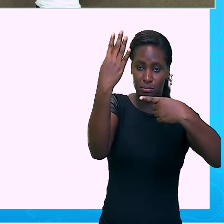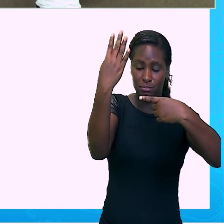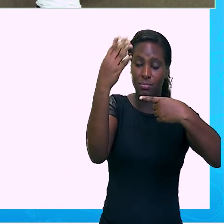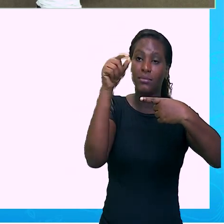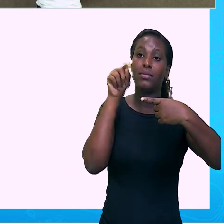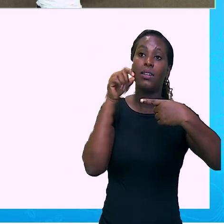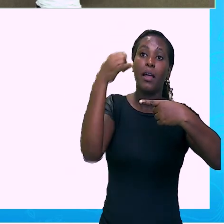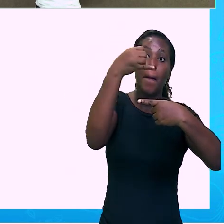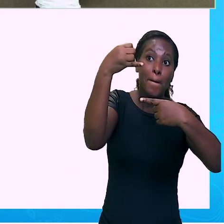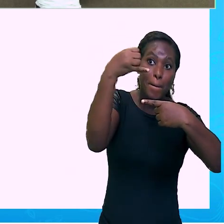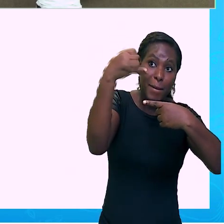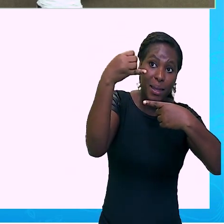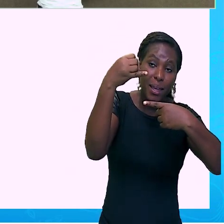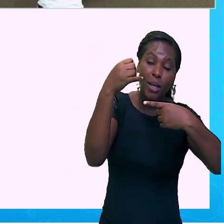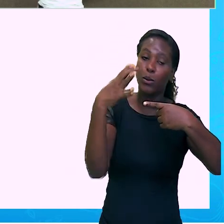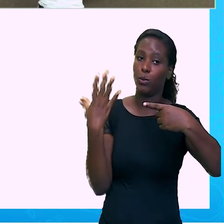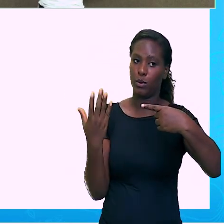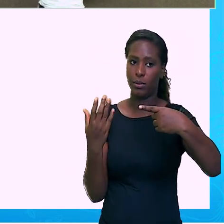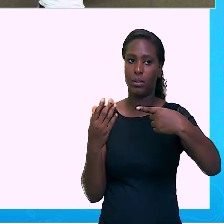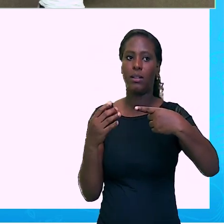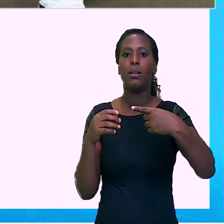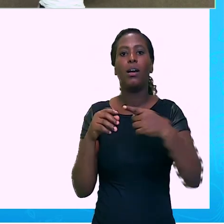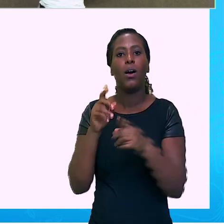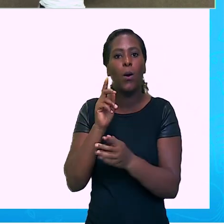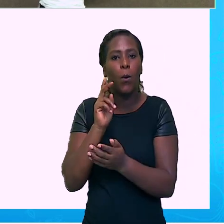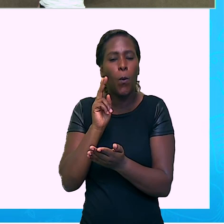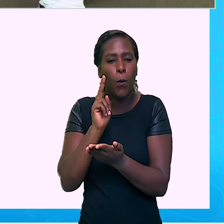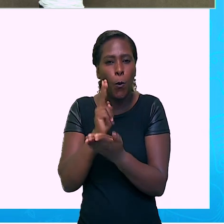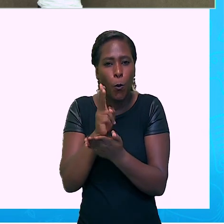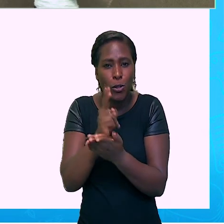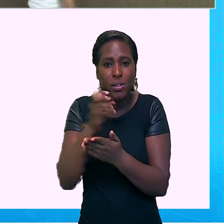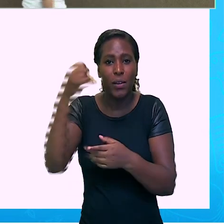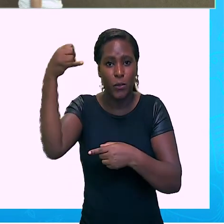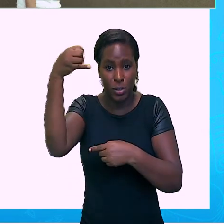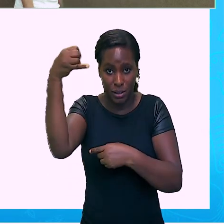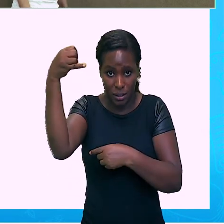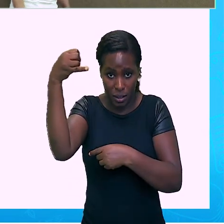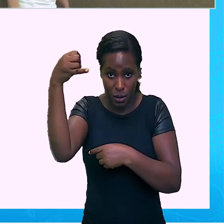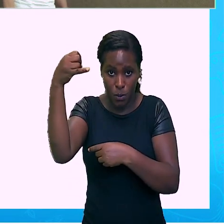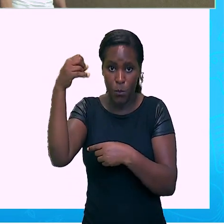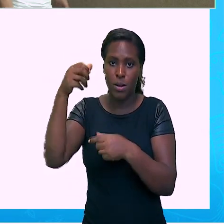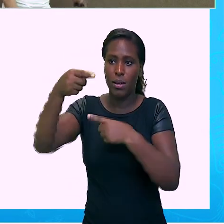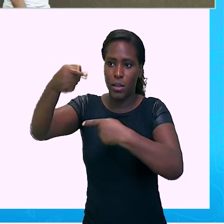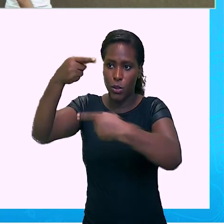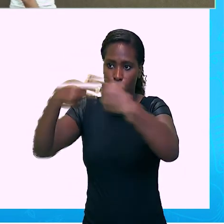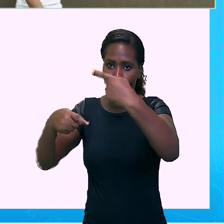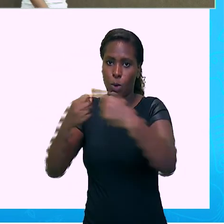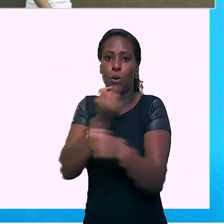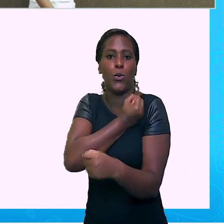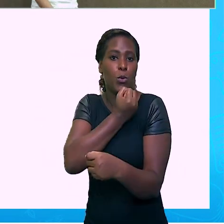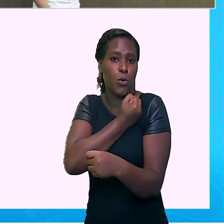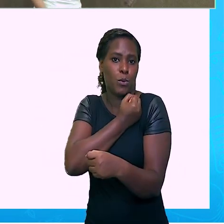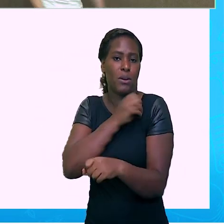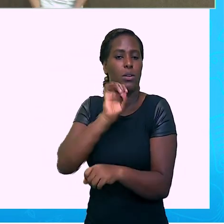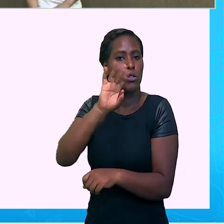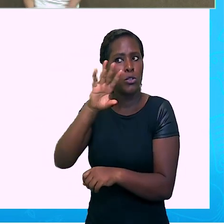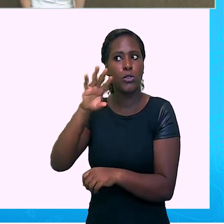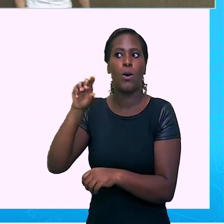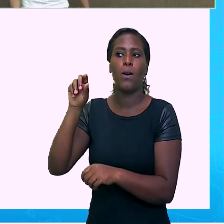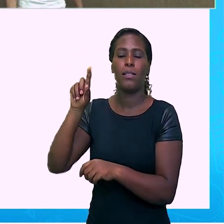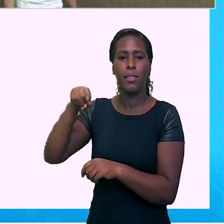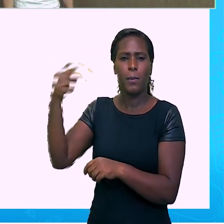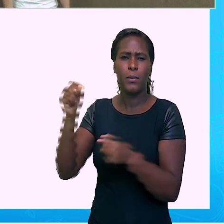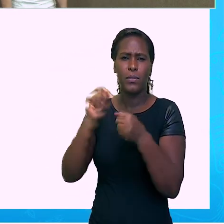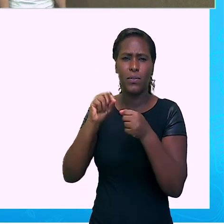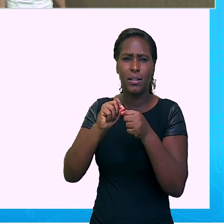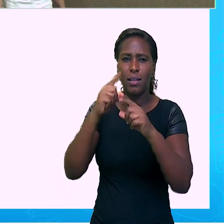conservando o sinal da base e resolver a potência. Agora é só multiplicar para